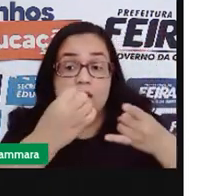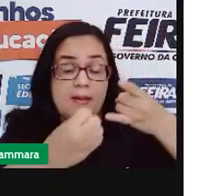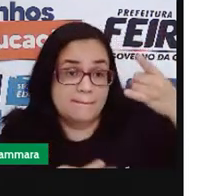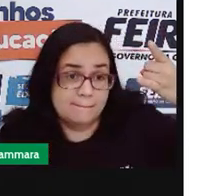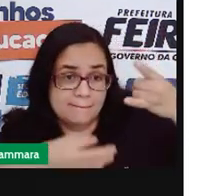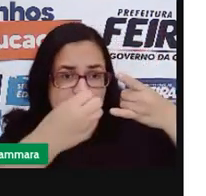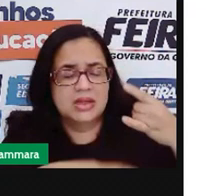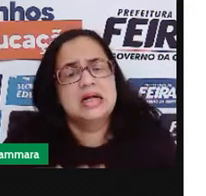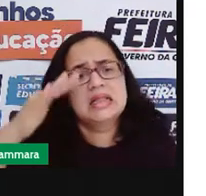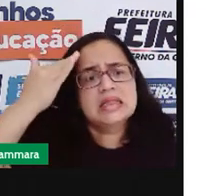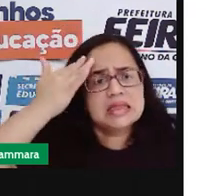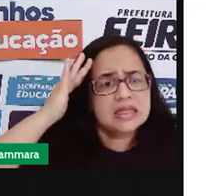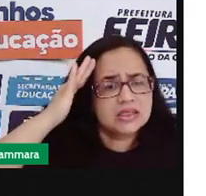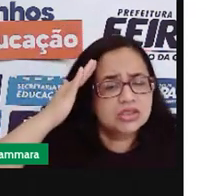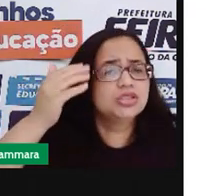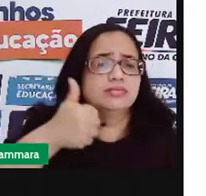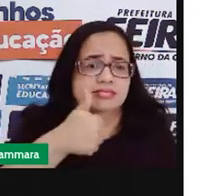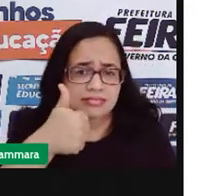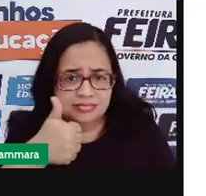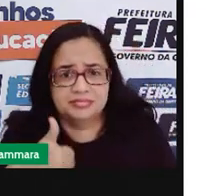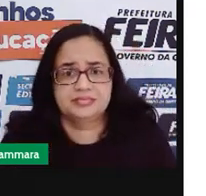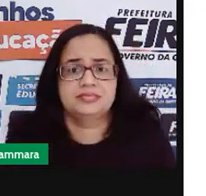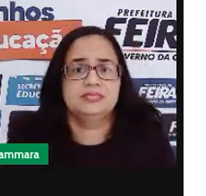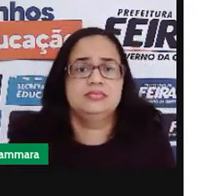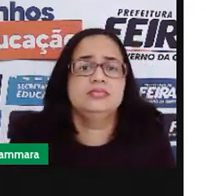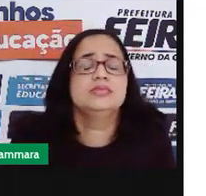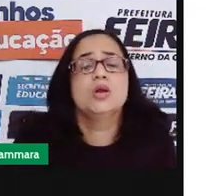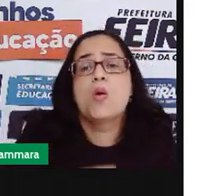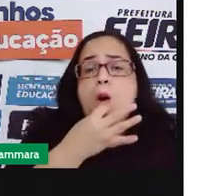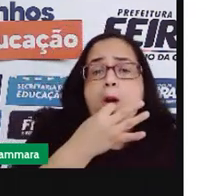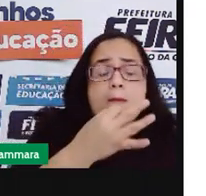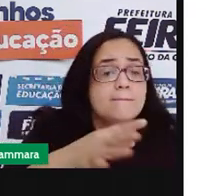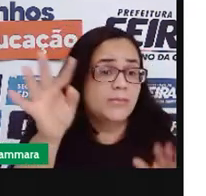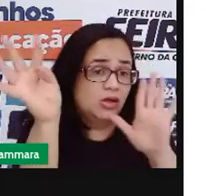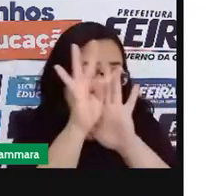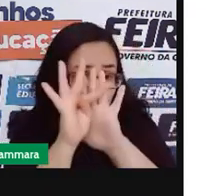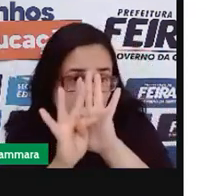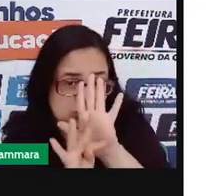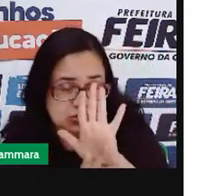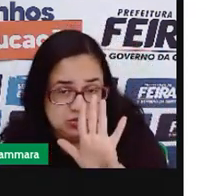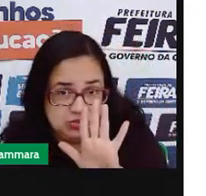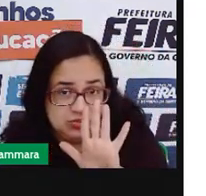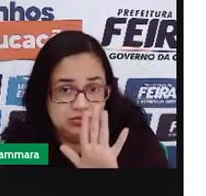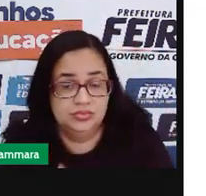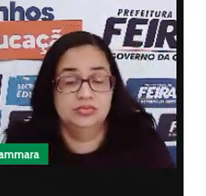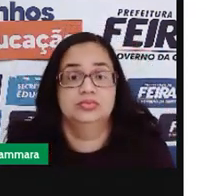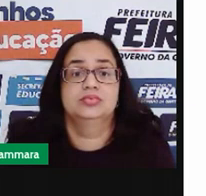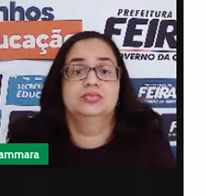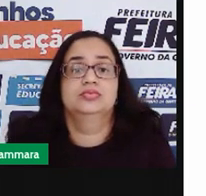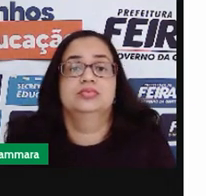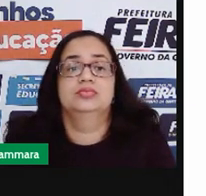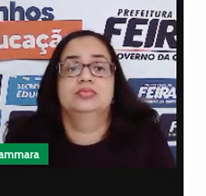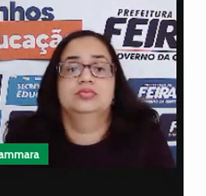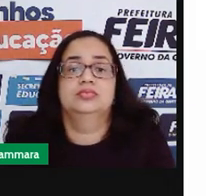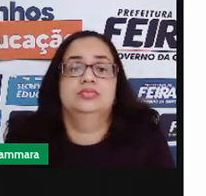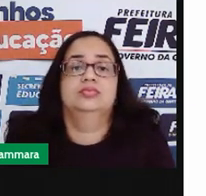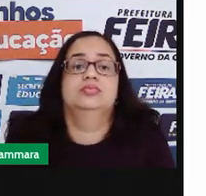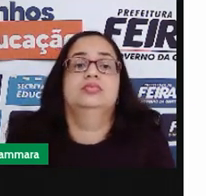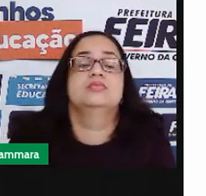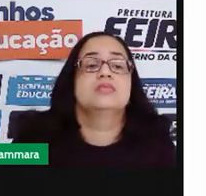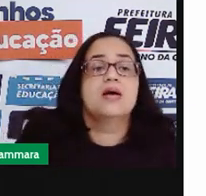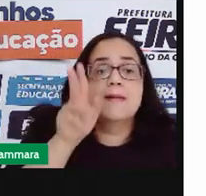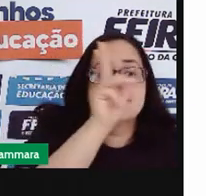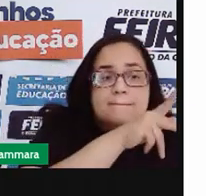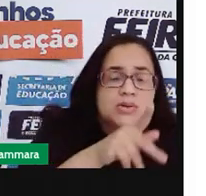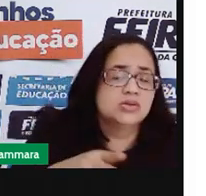-papo. Compreendi, Pró. Qual é o objetivo desse texto? A Pró